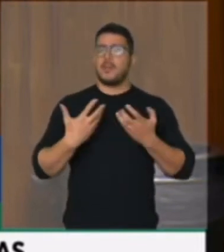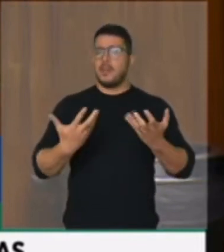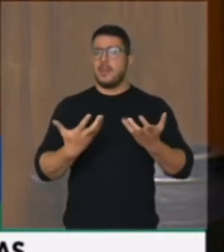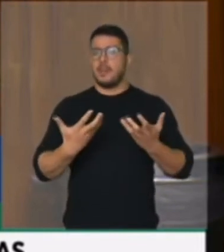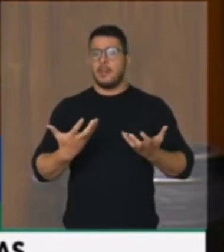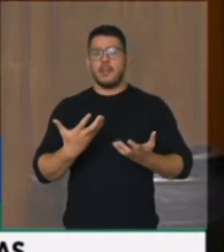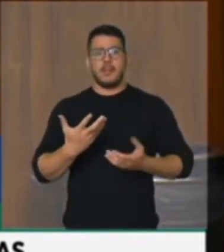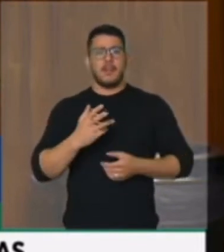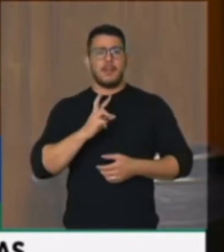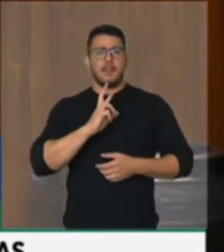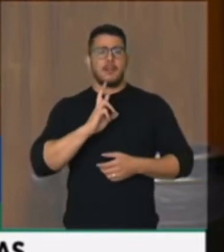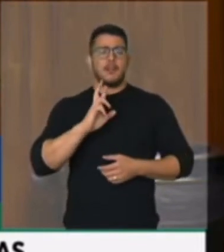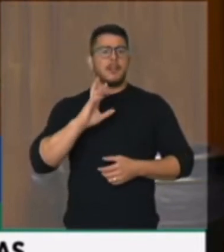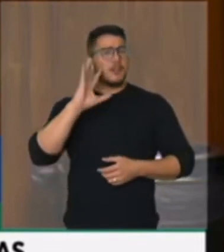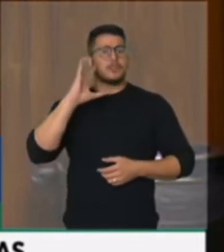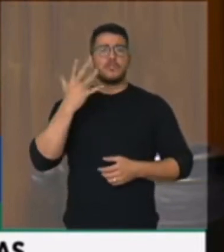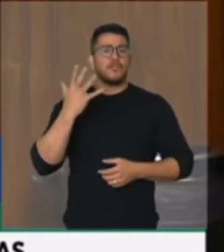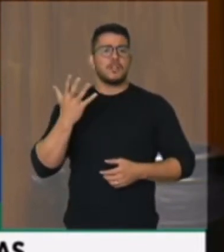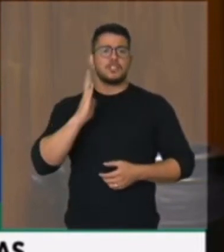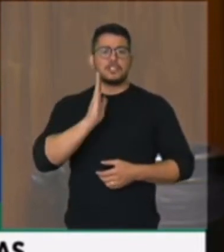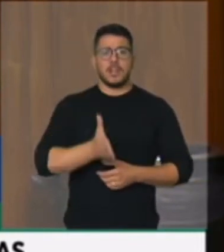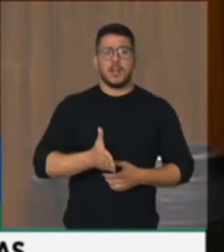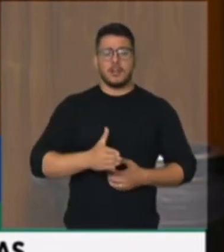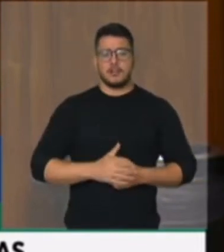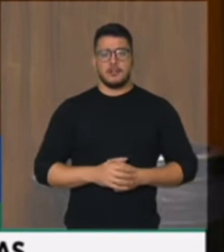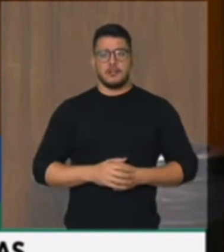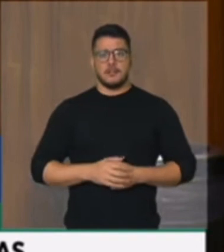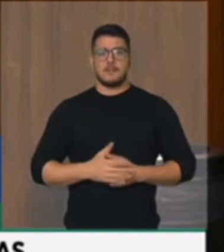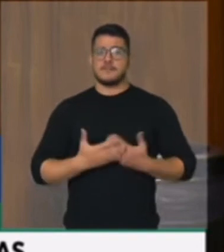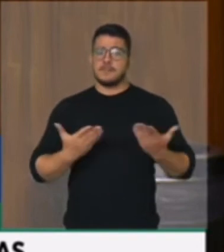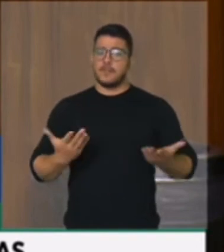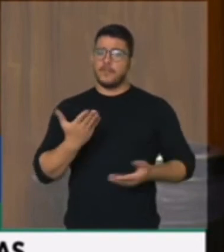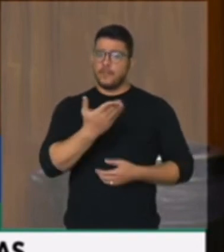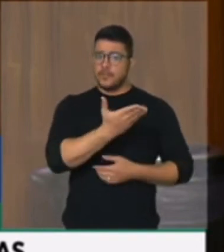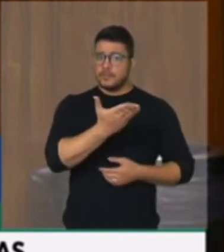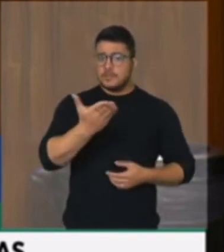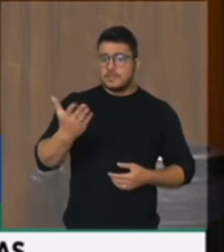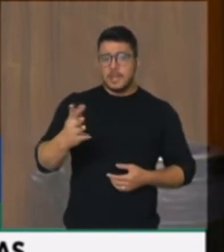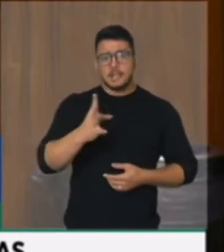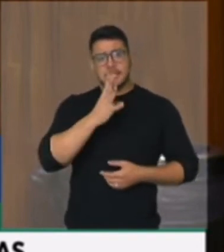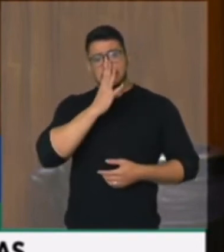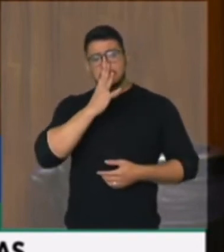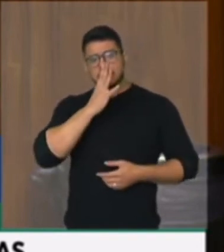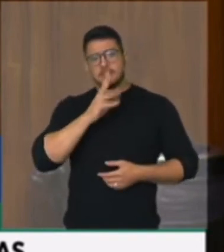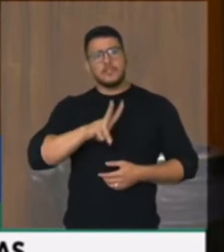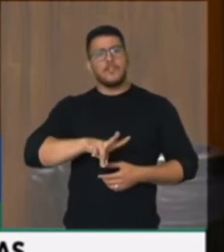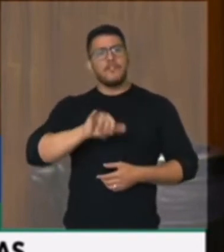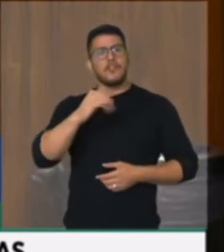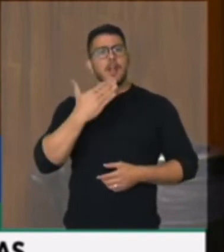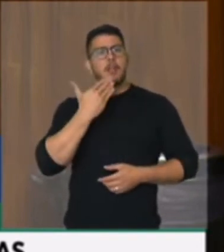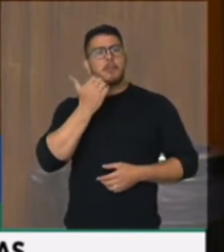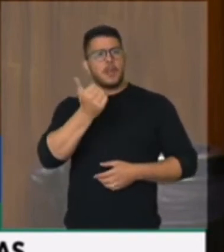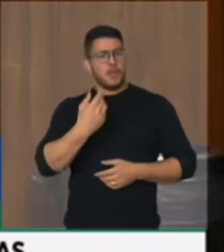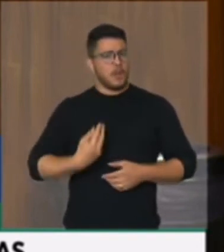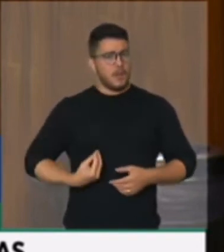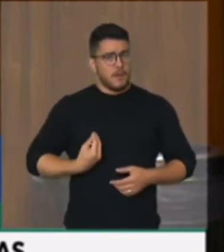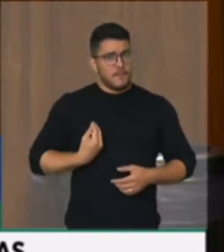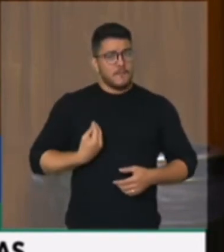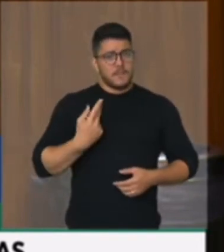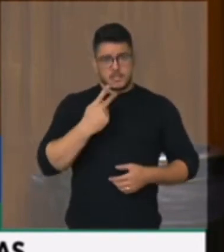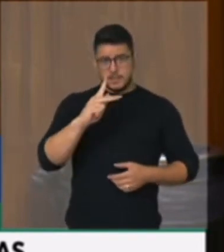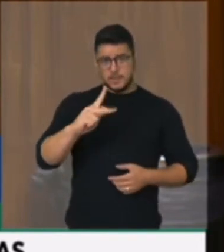Cidadão que nos acompanha, isso vai melhorar a sua vida? Nós estamos vivendo um momento